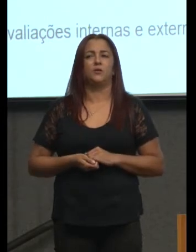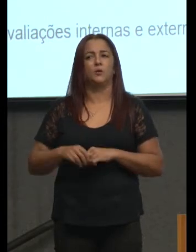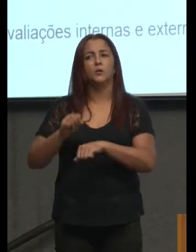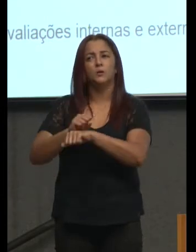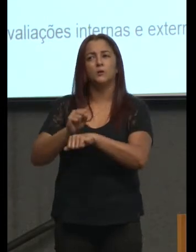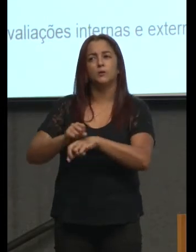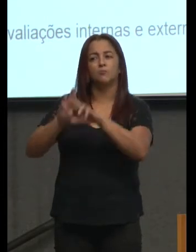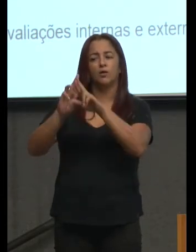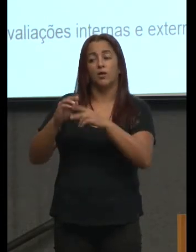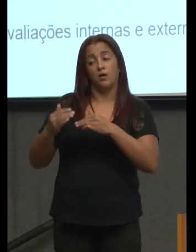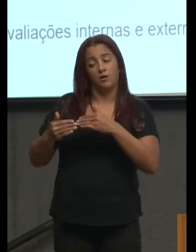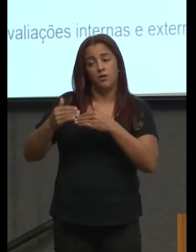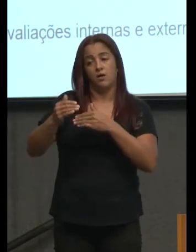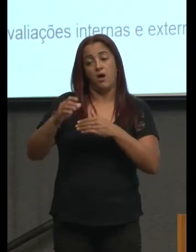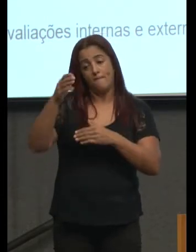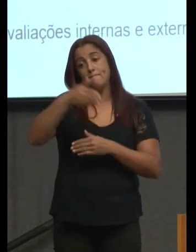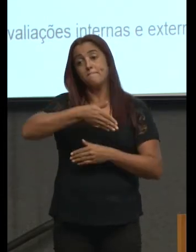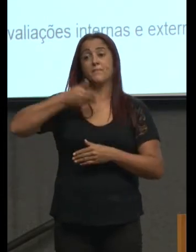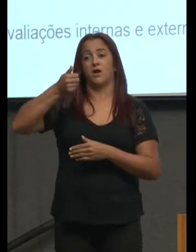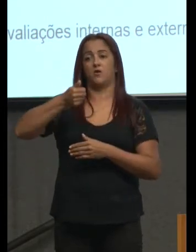pretensões de aprimoramento